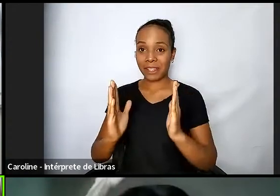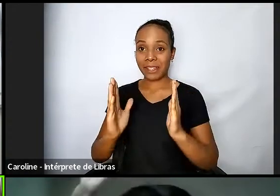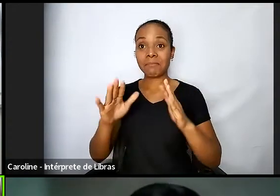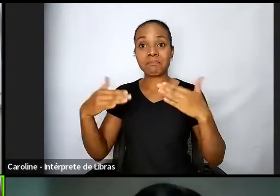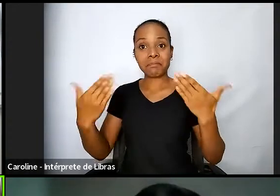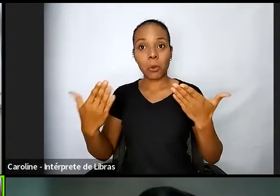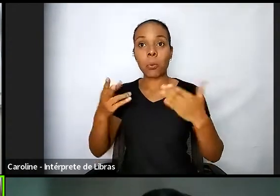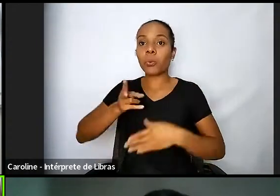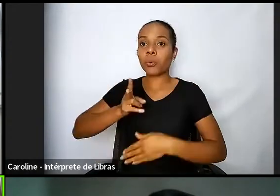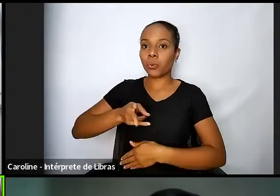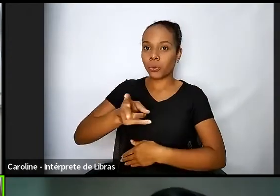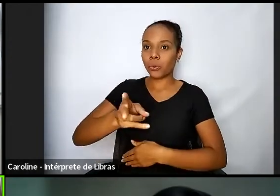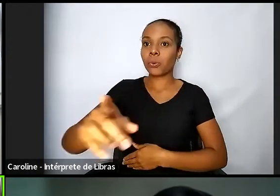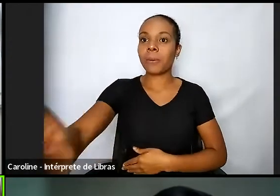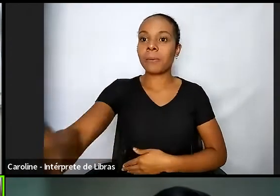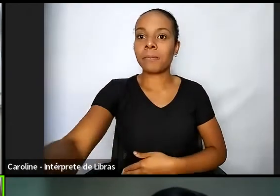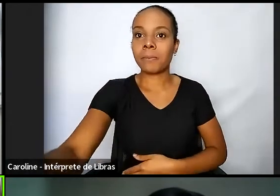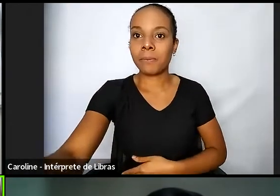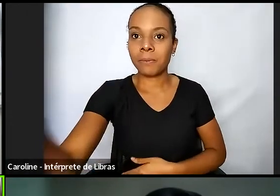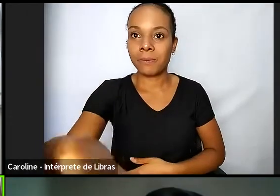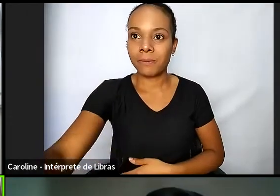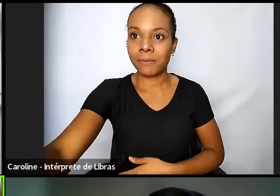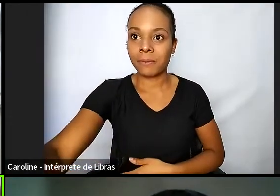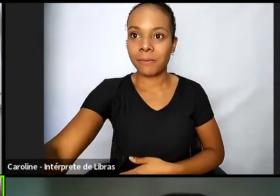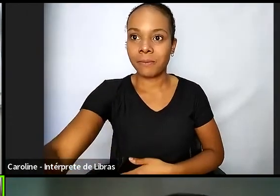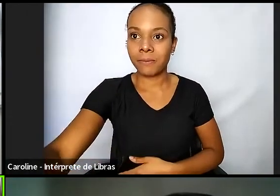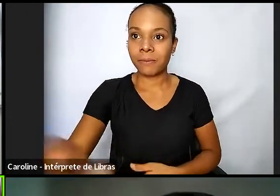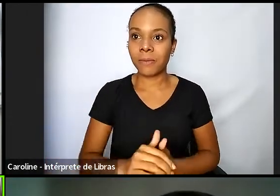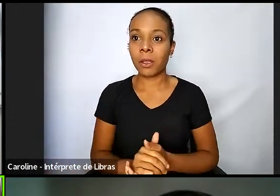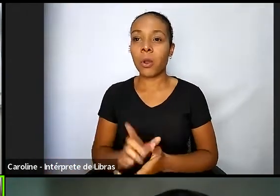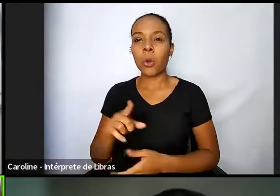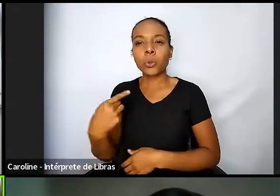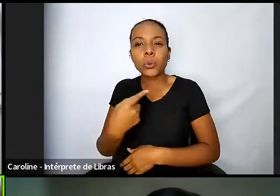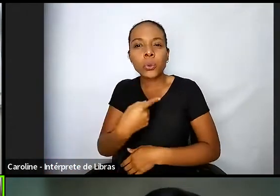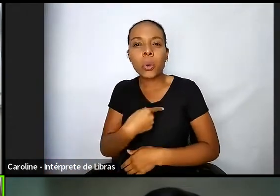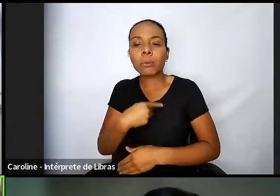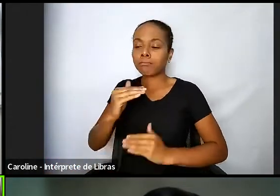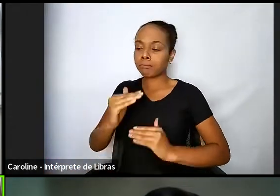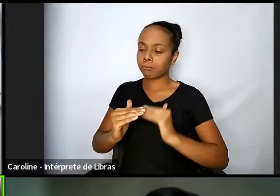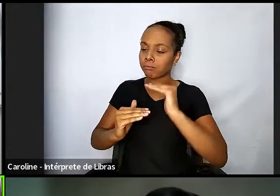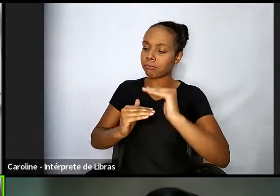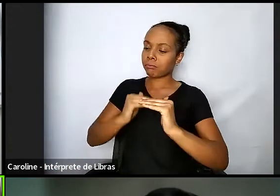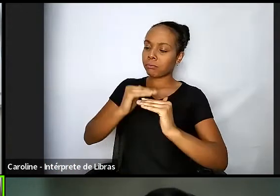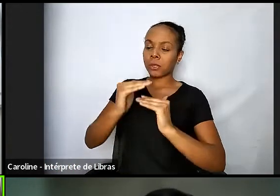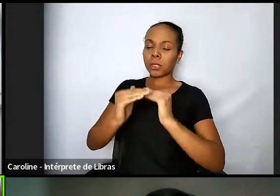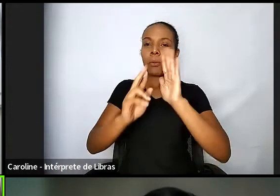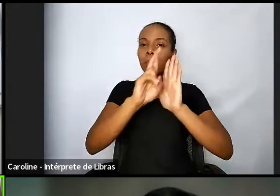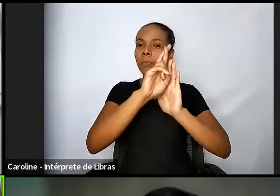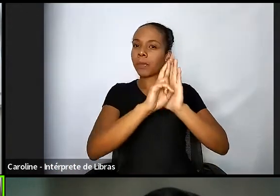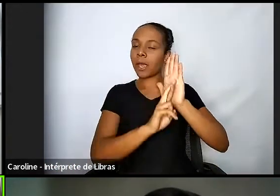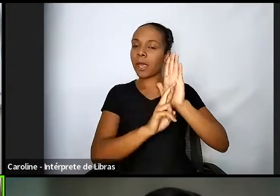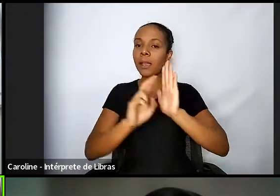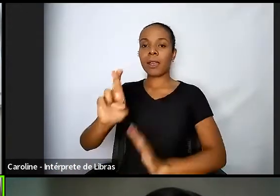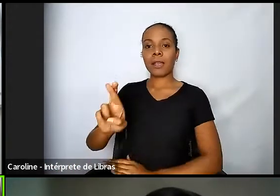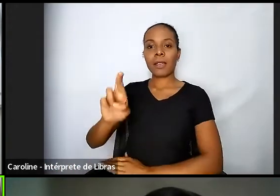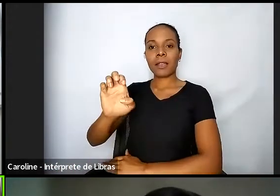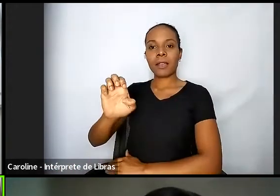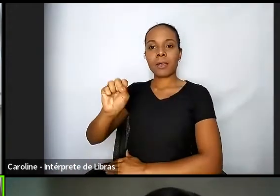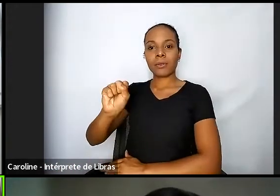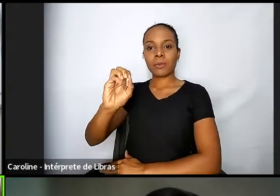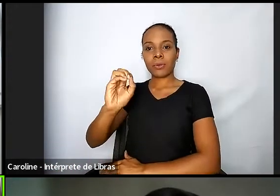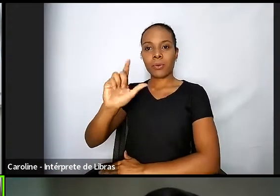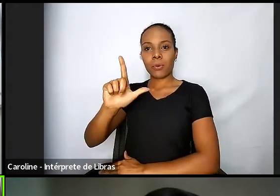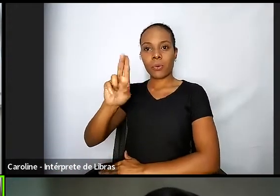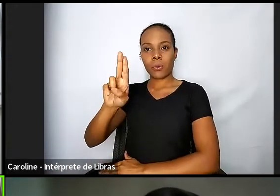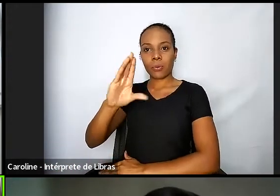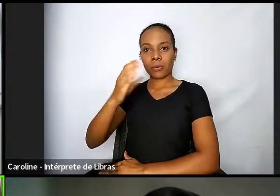a gente, de pronto, nós fizemos toda uma construção da resolução a partir de processos de